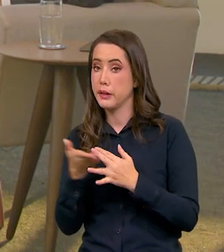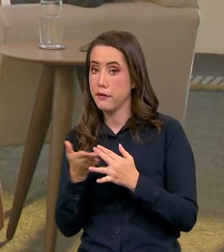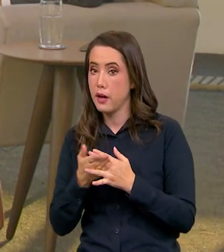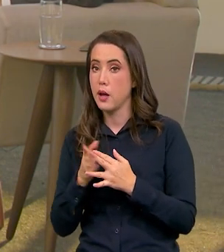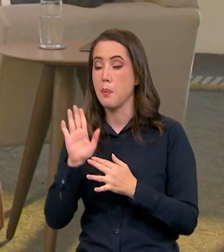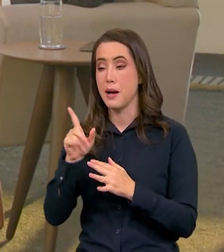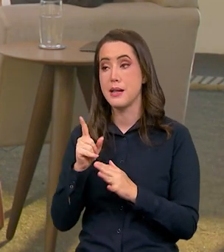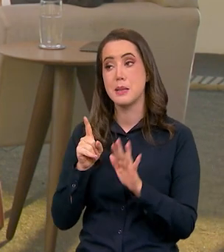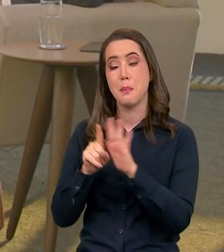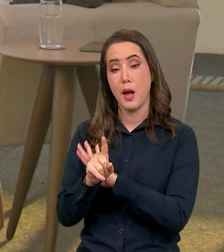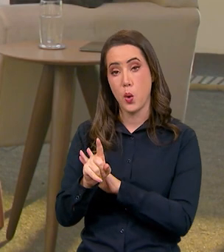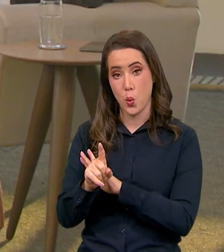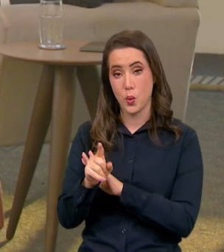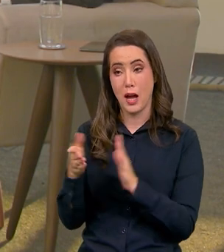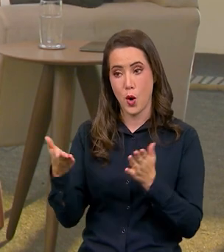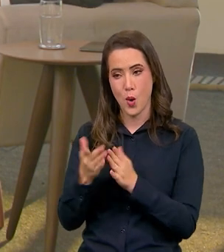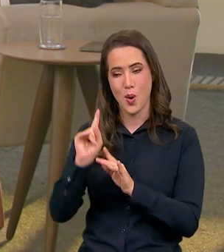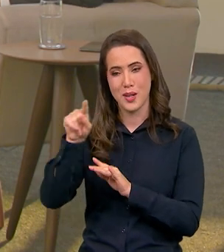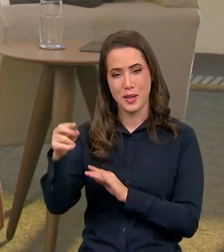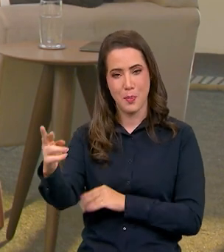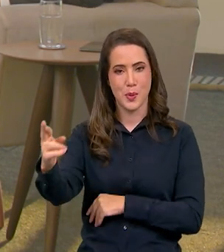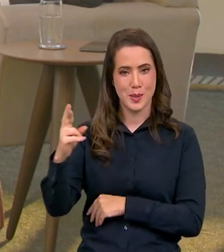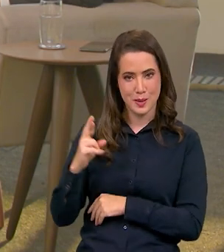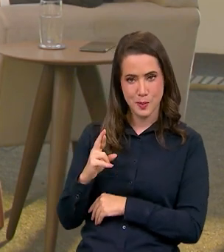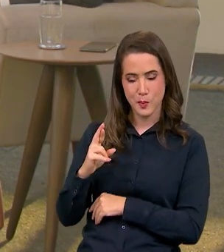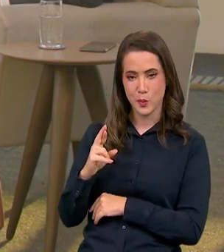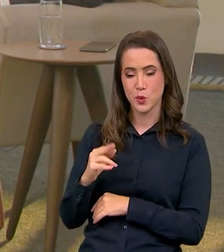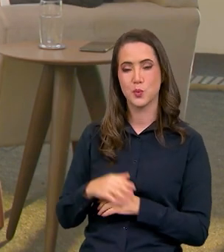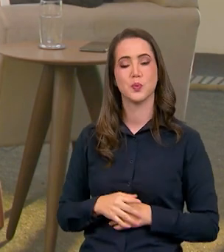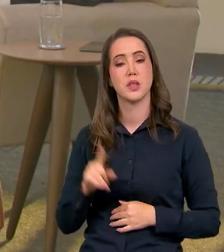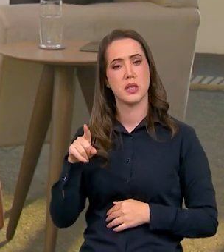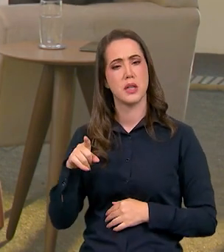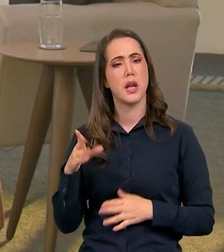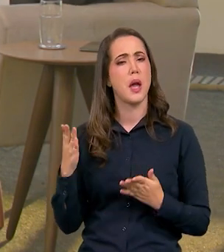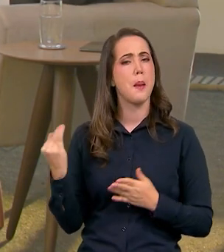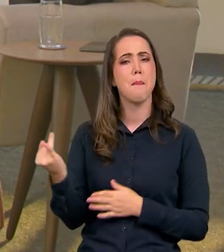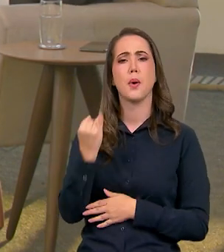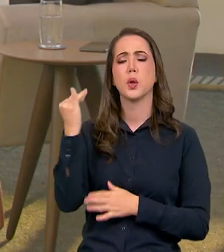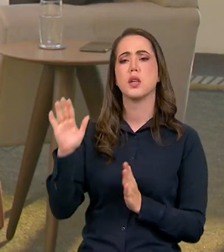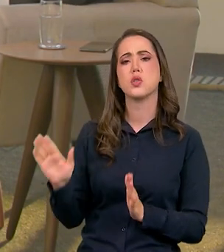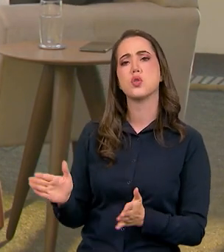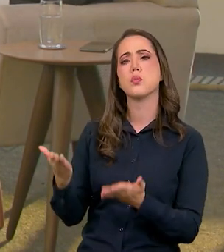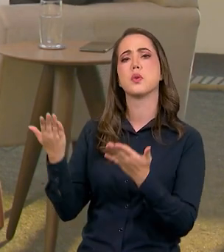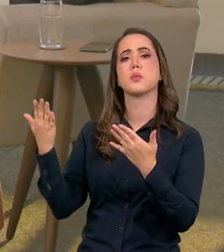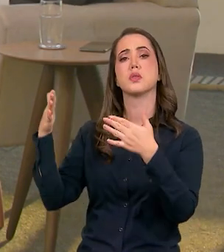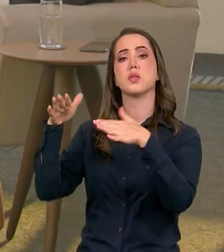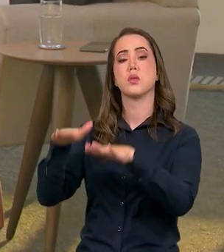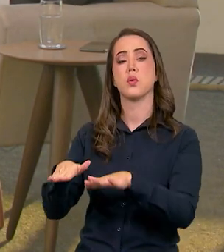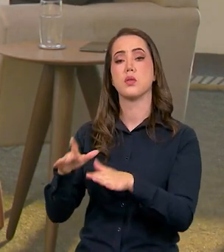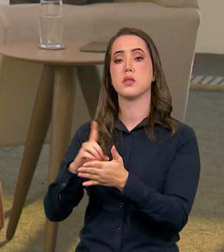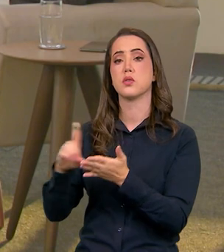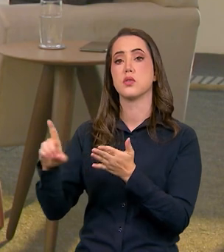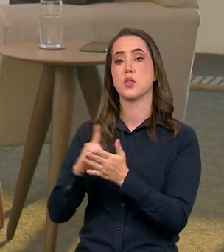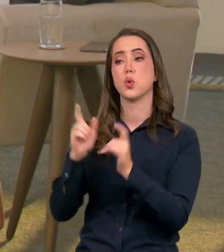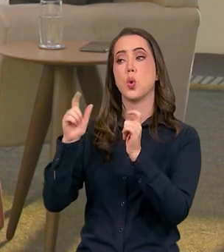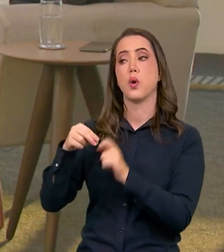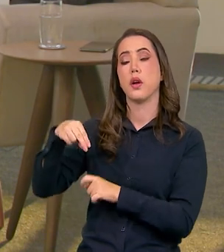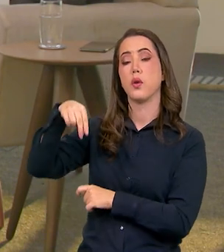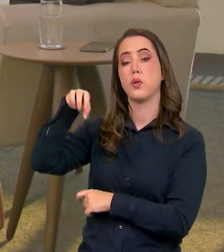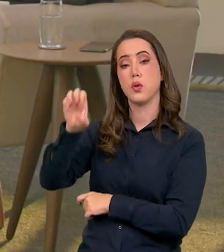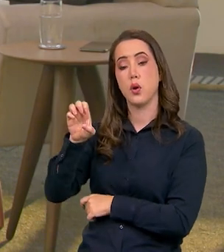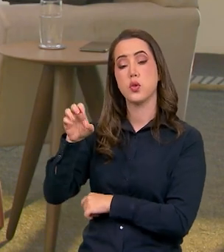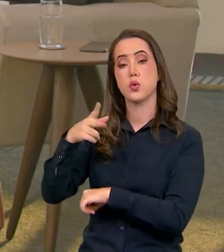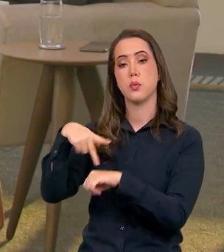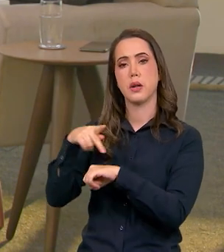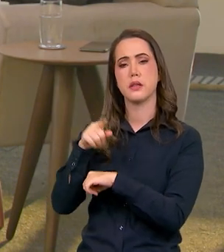eu queria deixar uma pergunta para o senhor já retomar o segundo bloco respondendo, que é a importância de promover a inclusão digital na região norte do